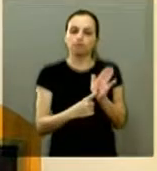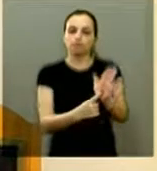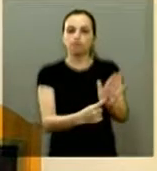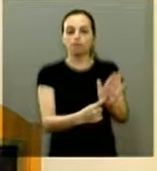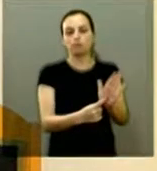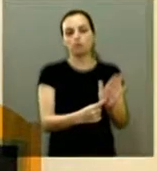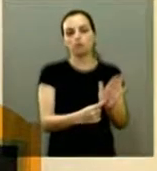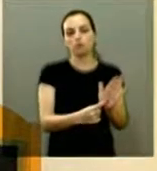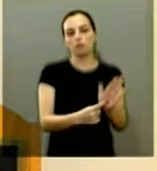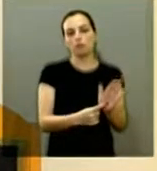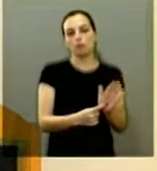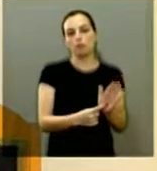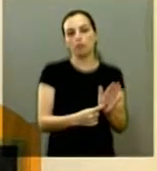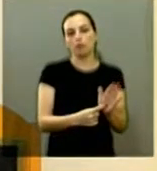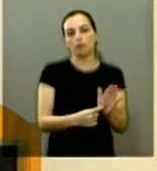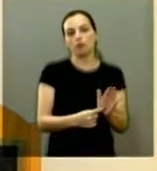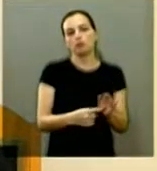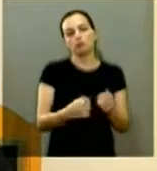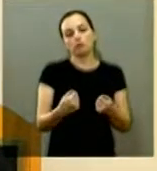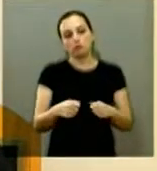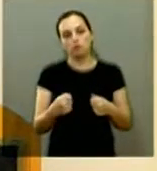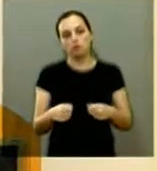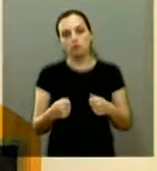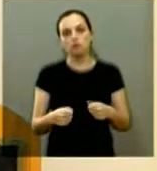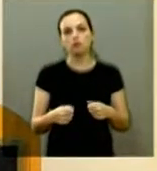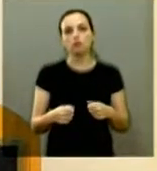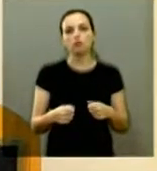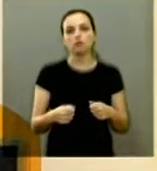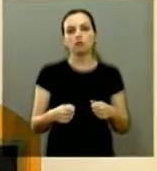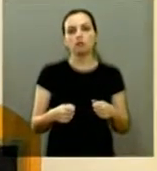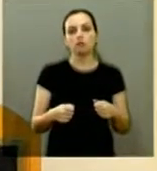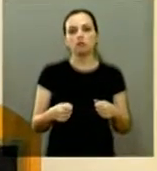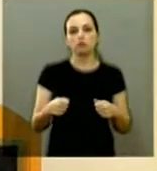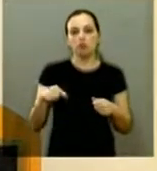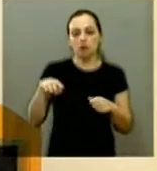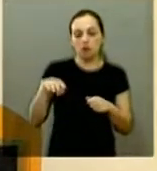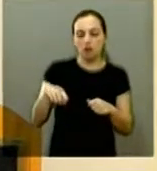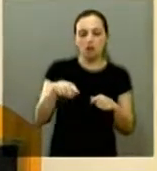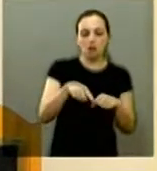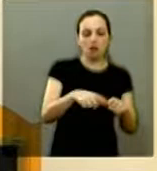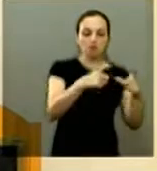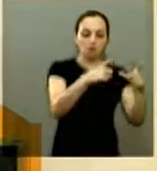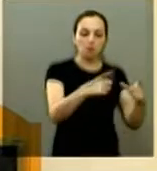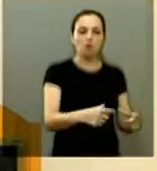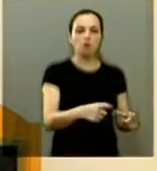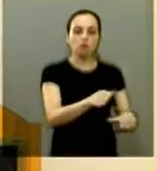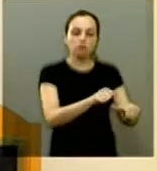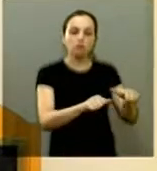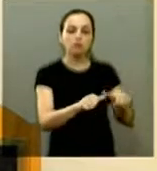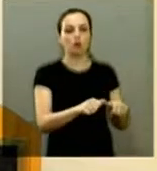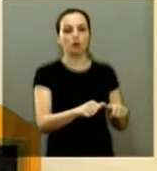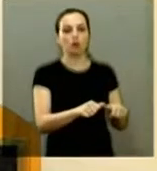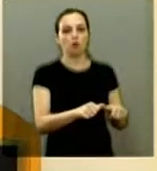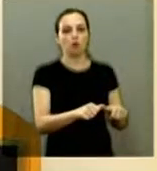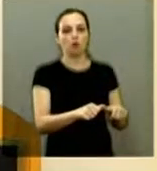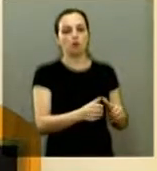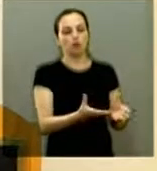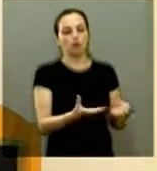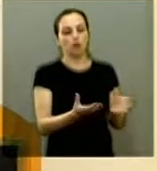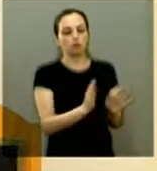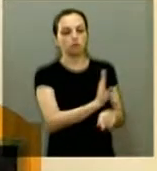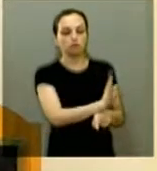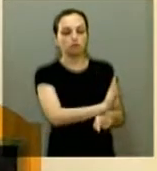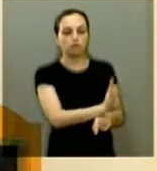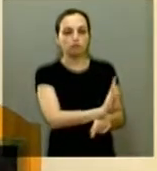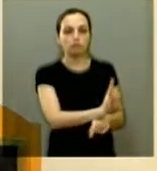da física das necessidades que tinham que ser feitas algumas alterações então eu gostaria que fosse passado o